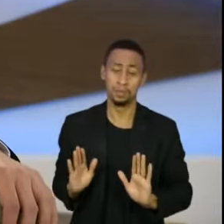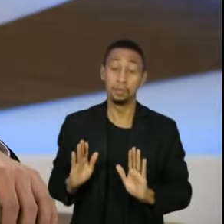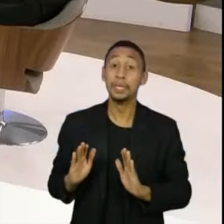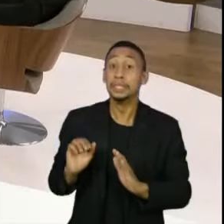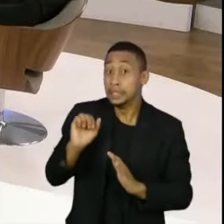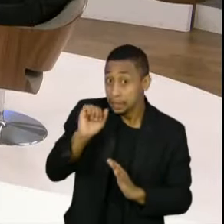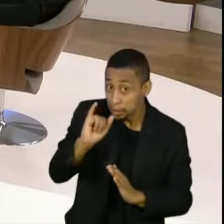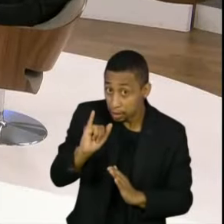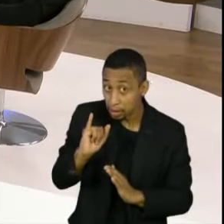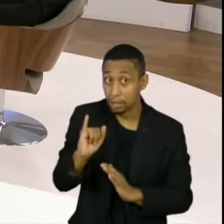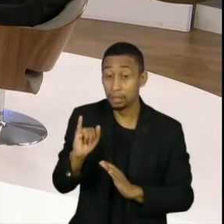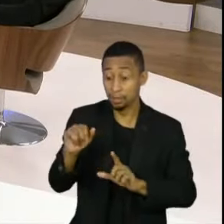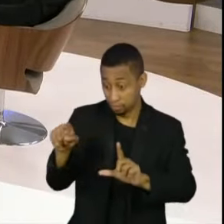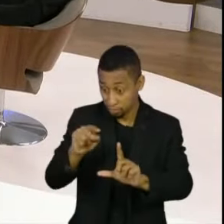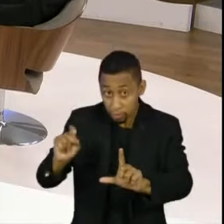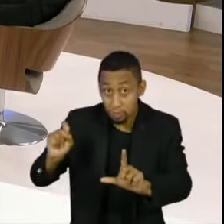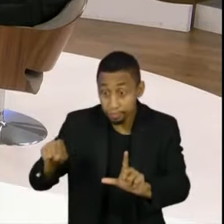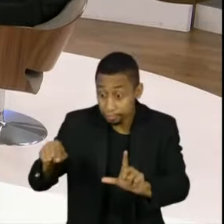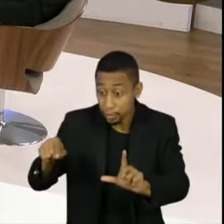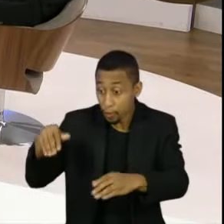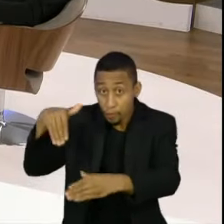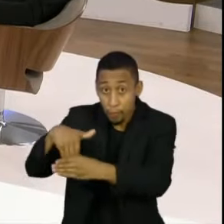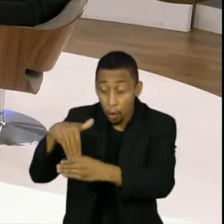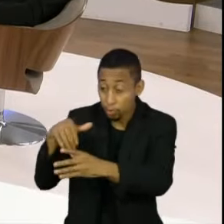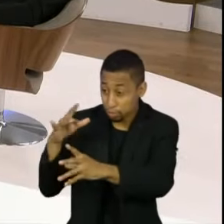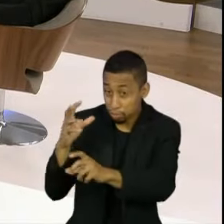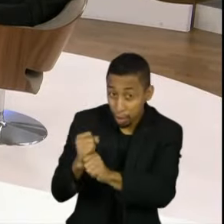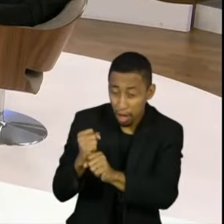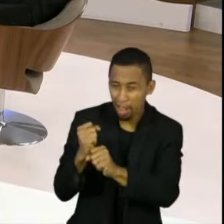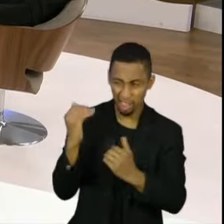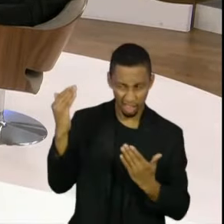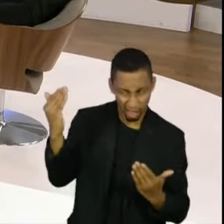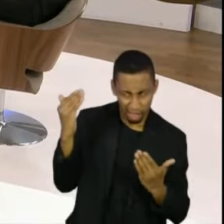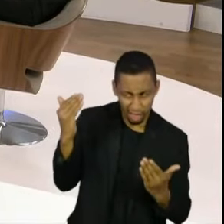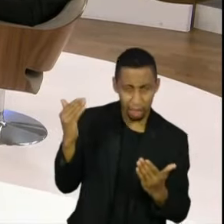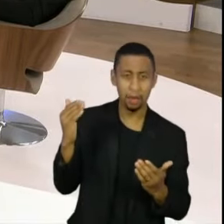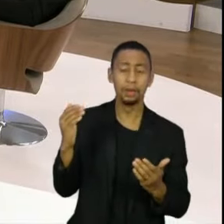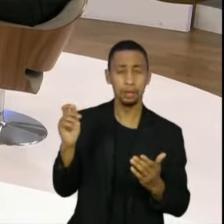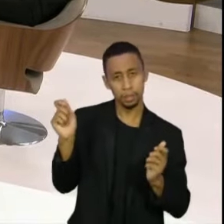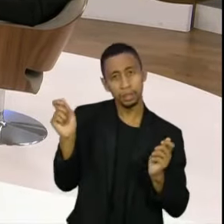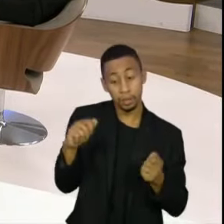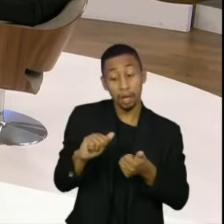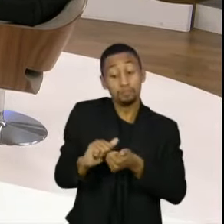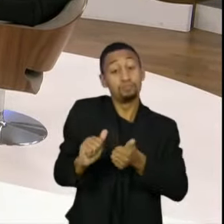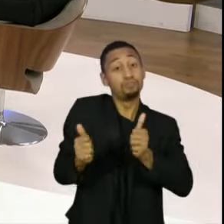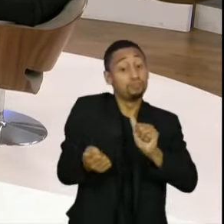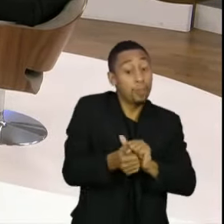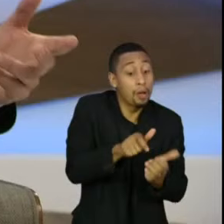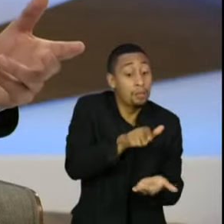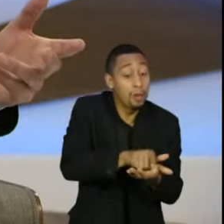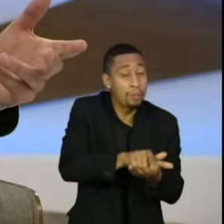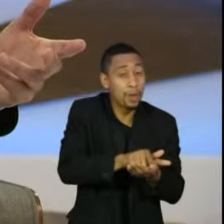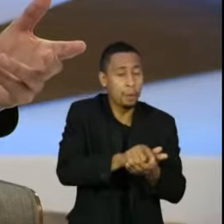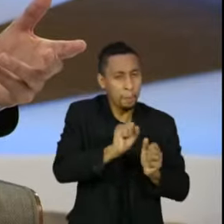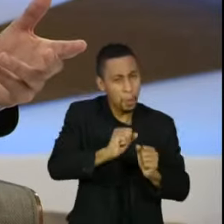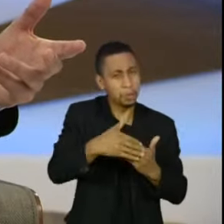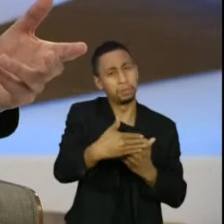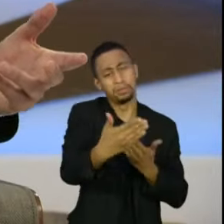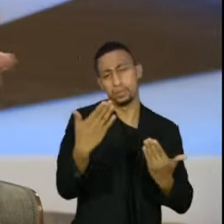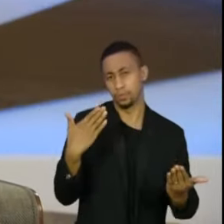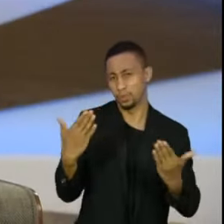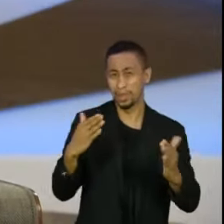recontagem em caso de dúvida sobre aquela urna eletrônica, é algo que nós podemos discutir, mas isso está muito mais no campo da técnica da